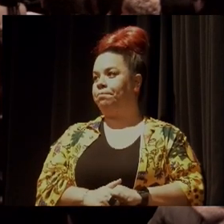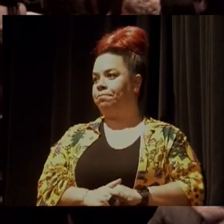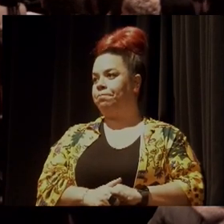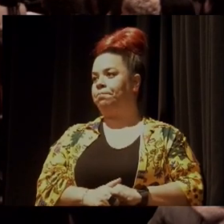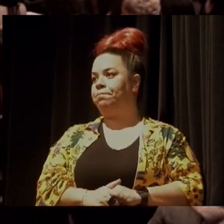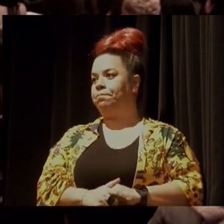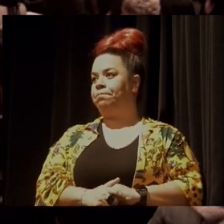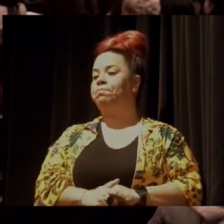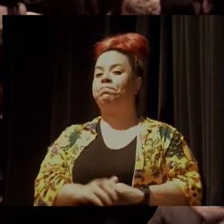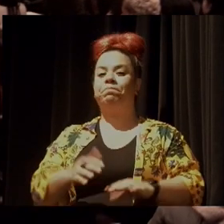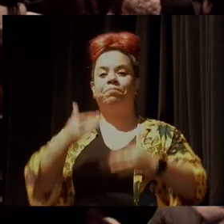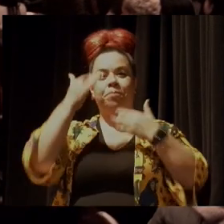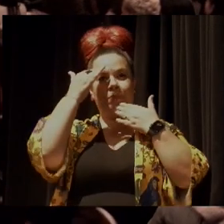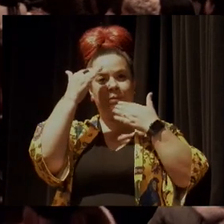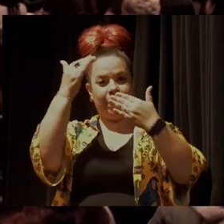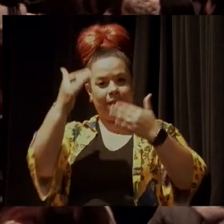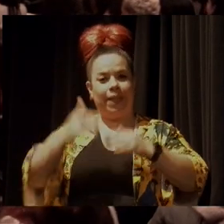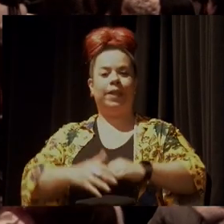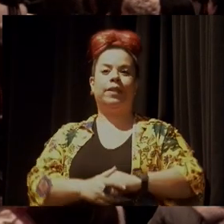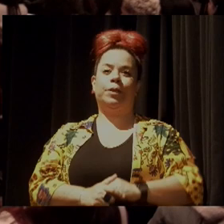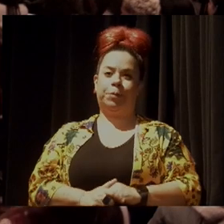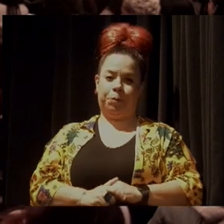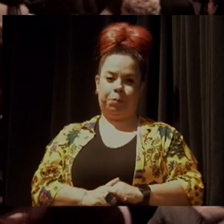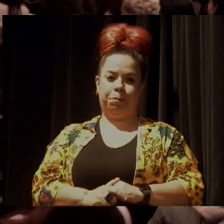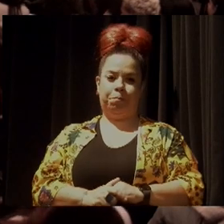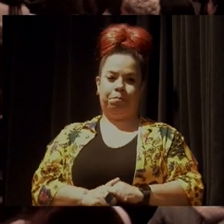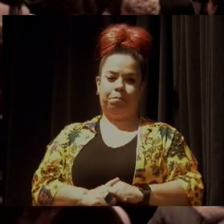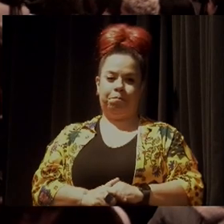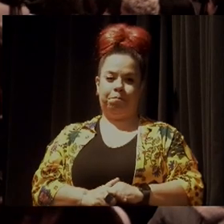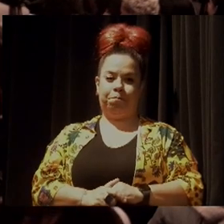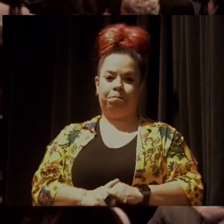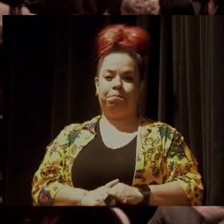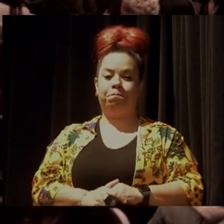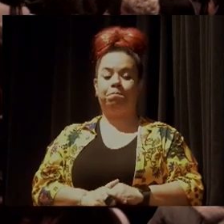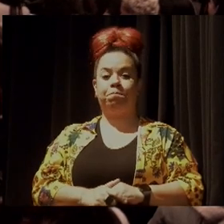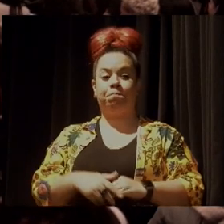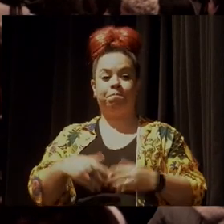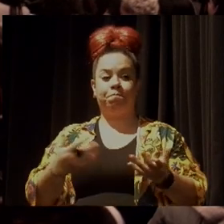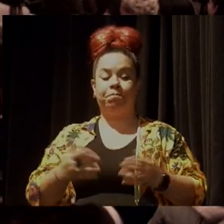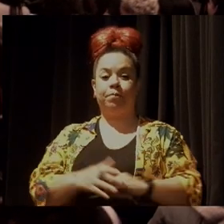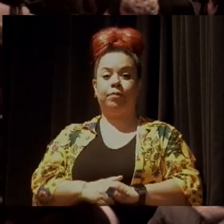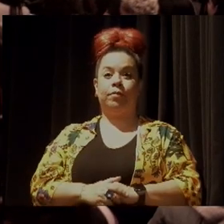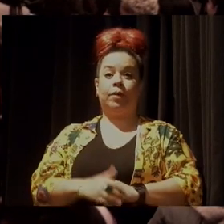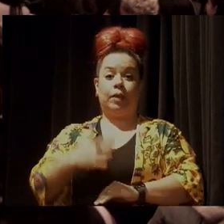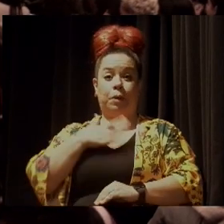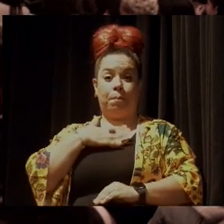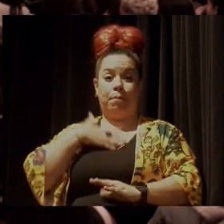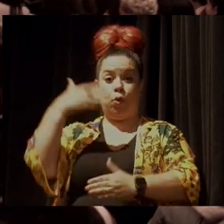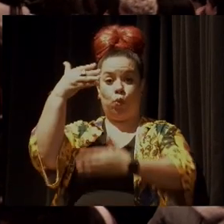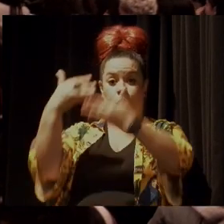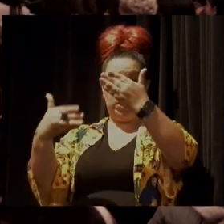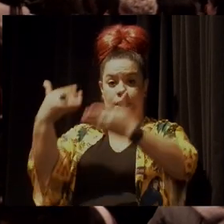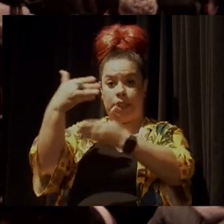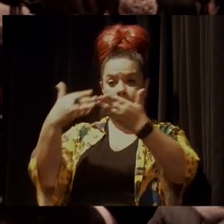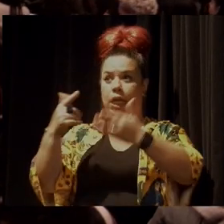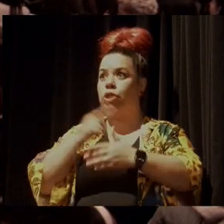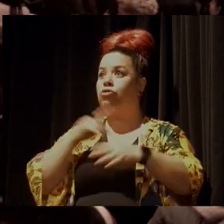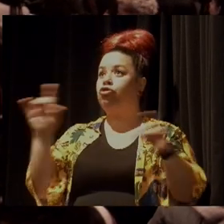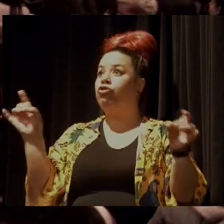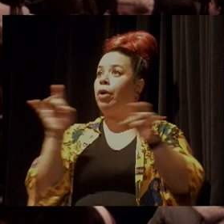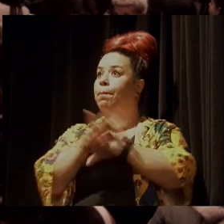Muito obrigada. Se o meu slide estiver aí na